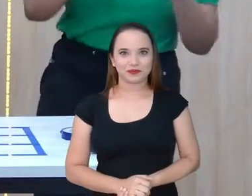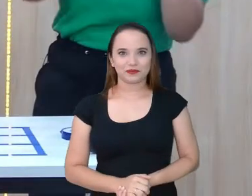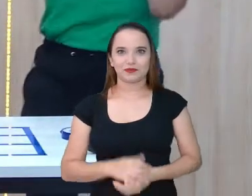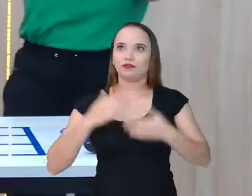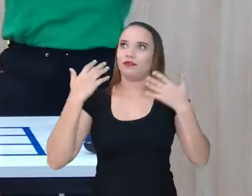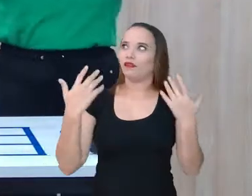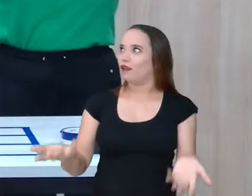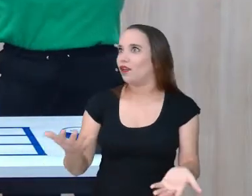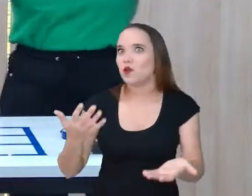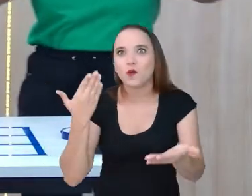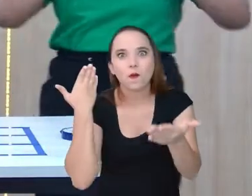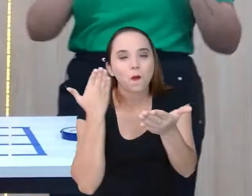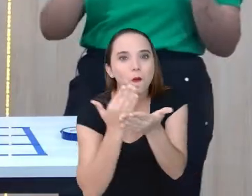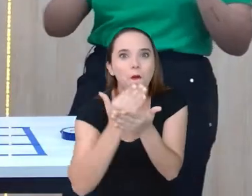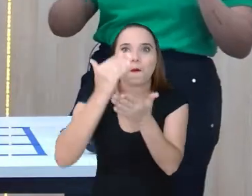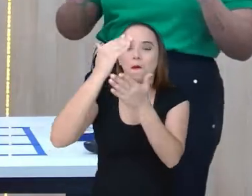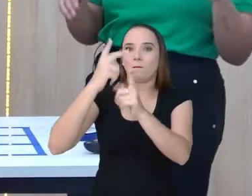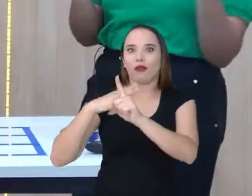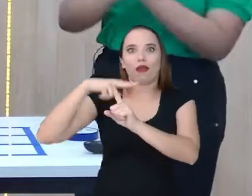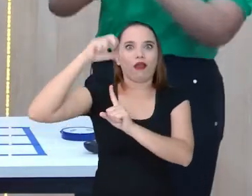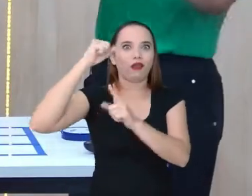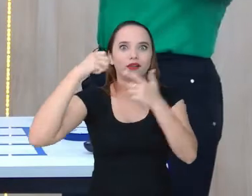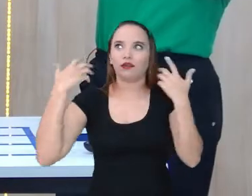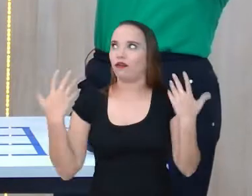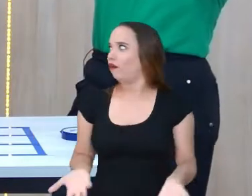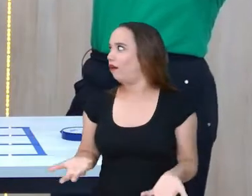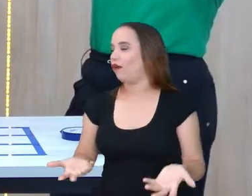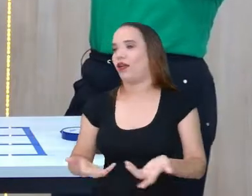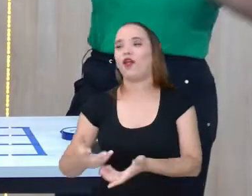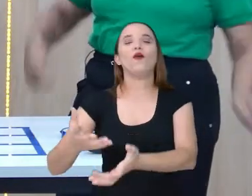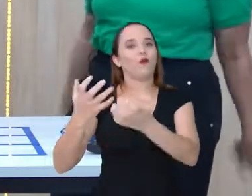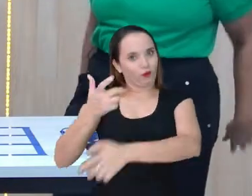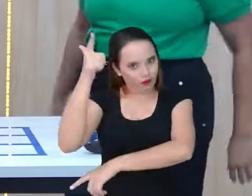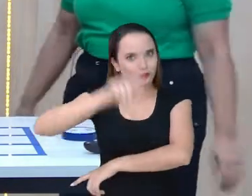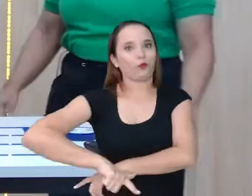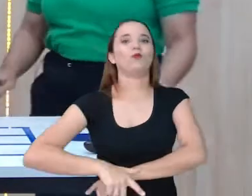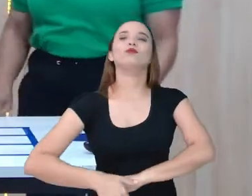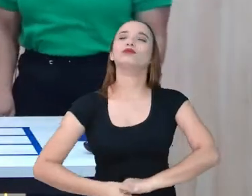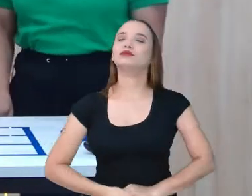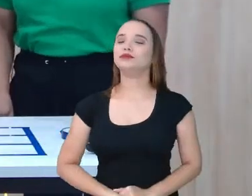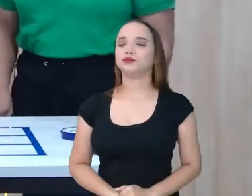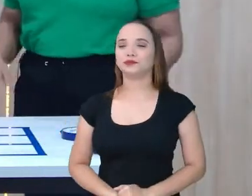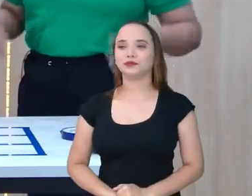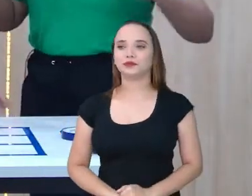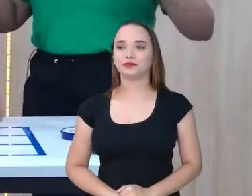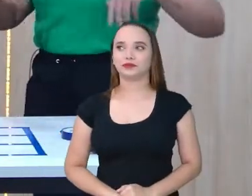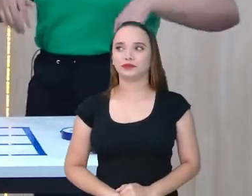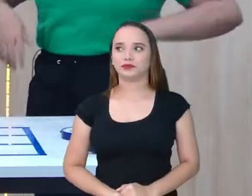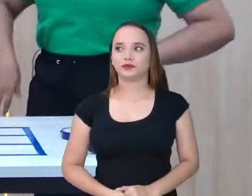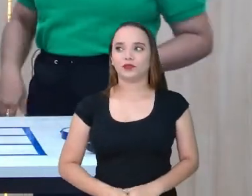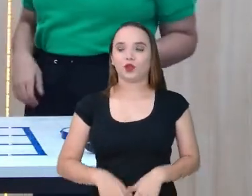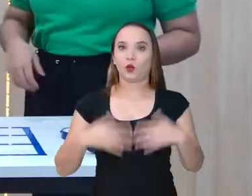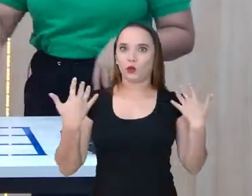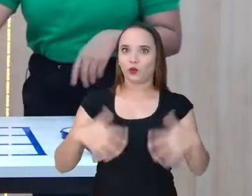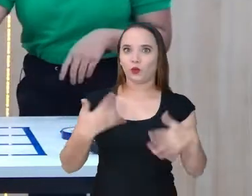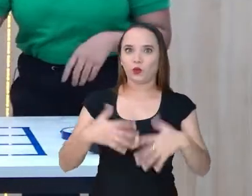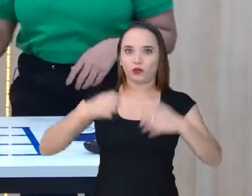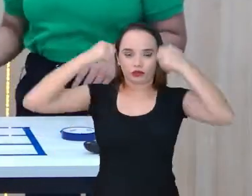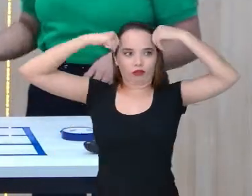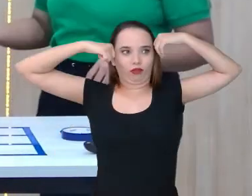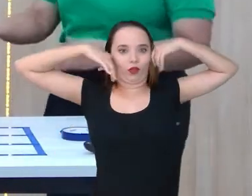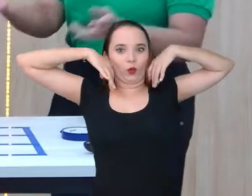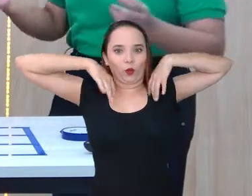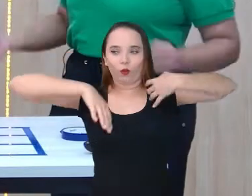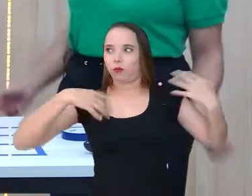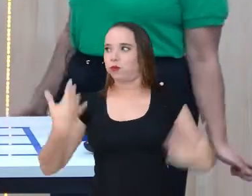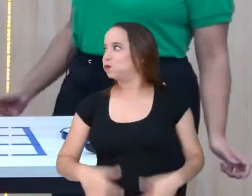Eu comecei ganhando, tá vendo? Não, não, não. Não, não. admito isso, não. Eu quero uma revanche. Uma revanche. Ui. Suei, Vivi. Eu